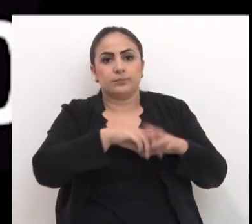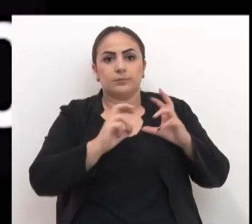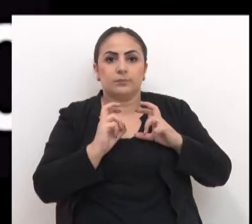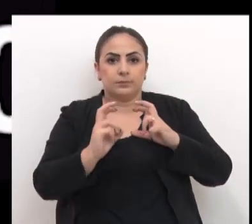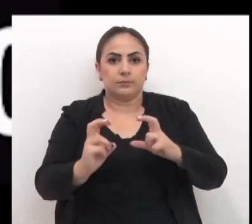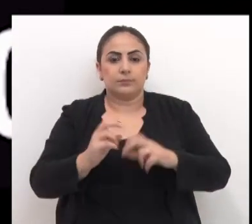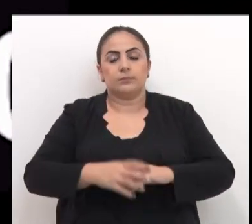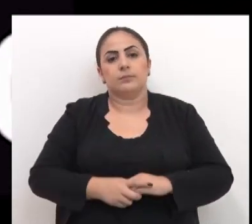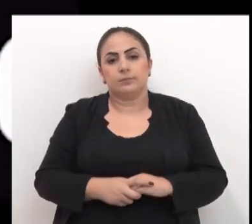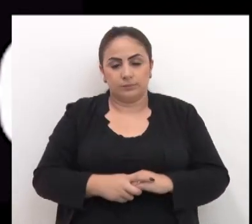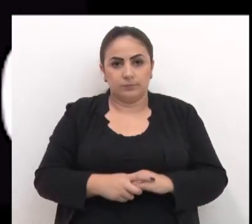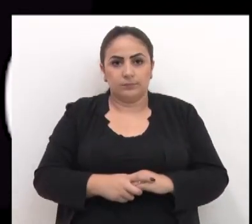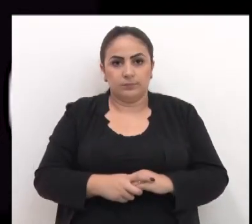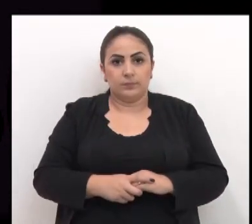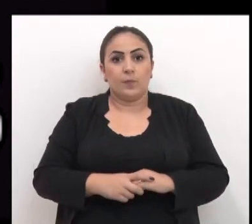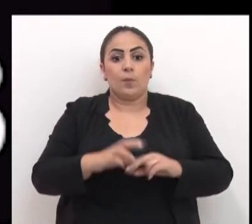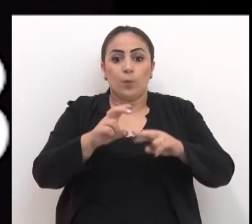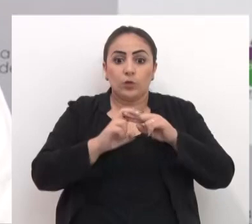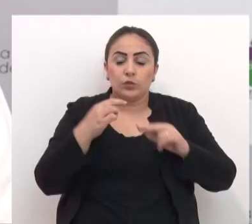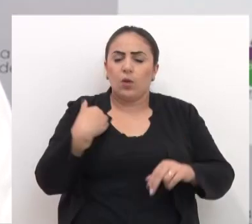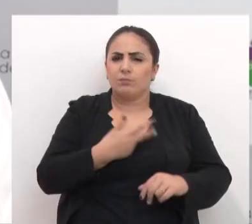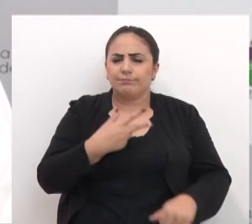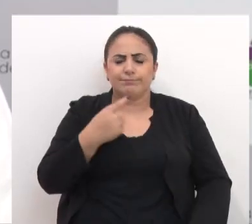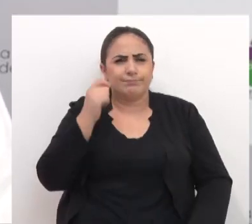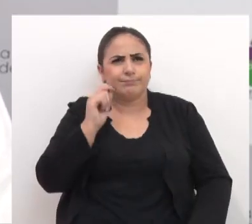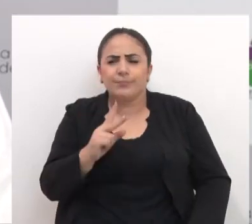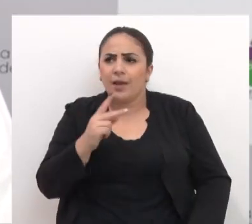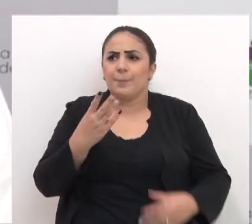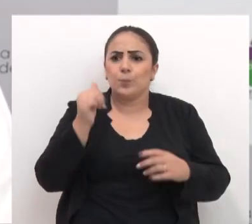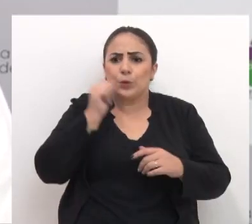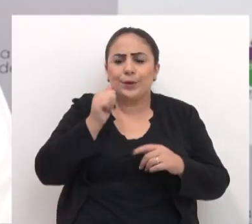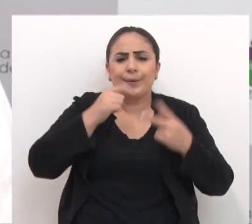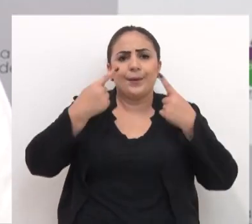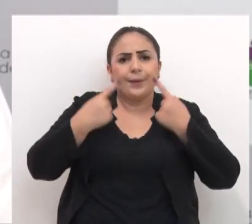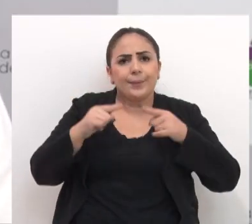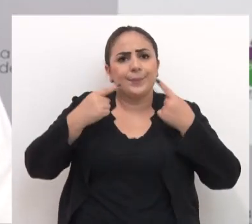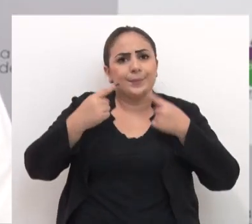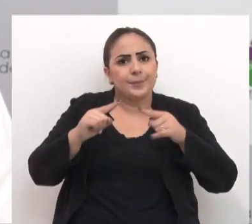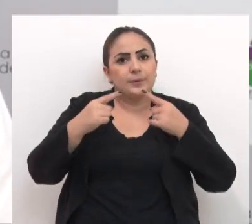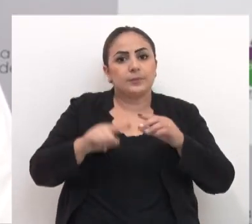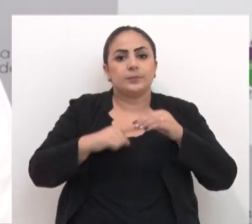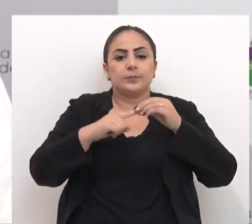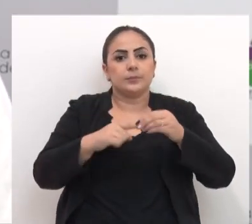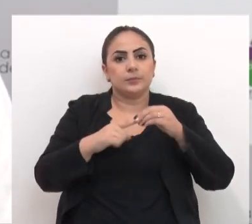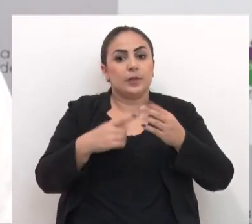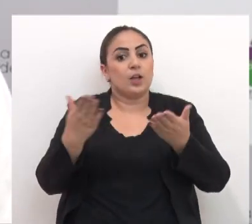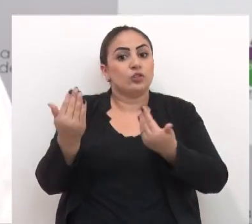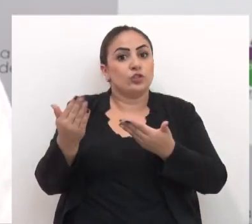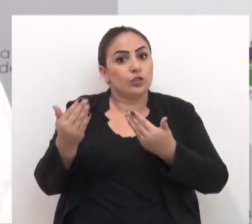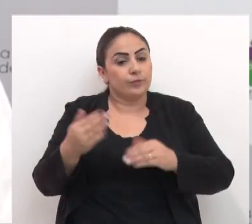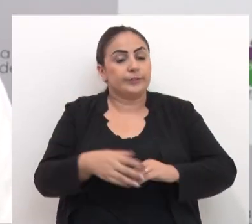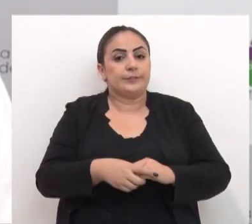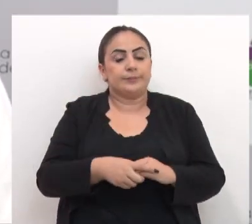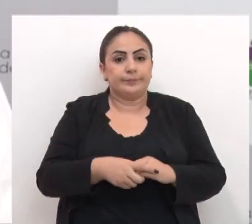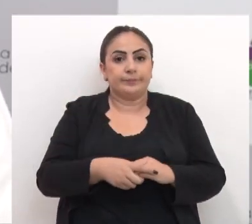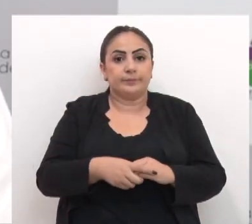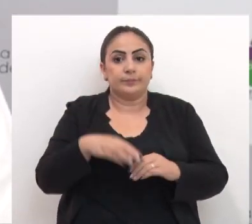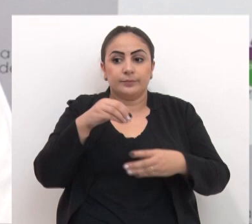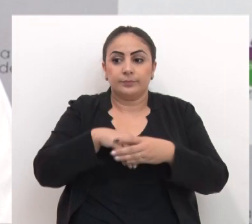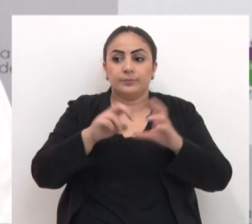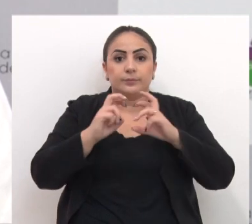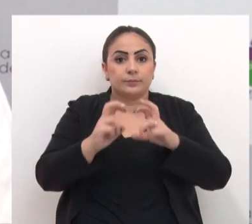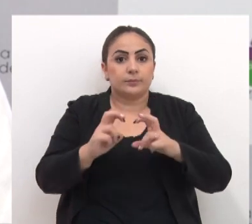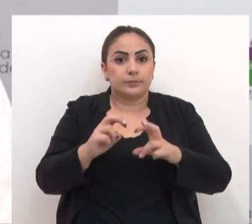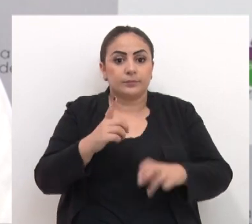ser fixados no interior dos veículos Porque a gente vê muita reclamação das mulheres e principalmente das